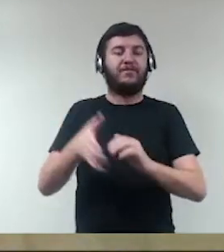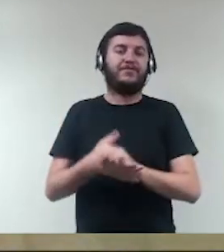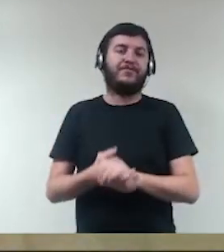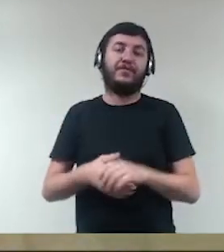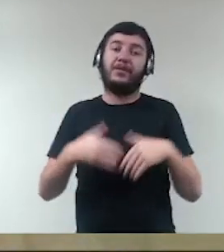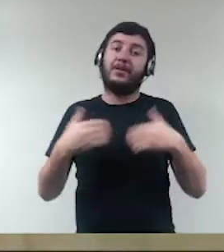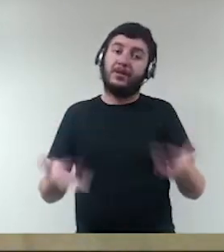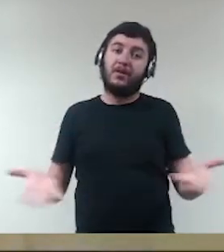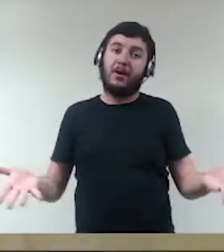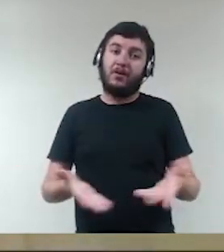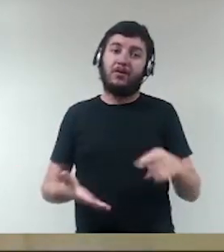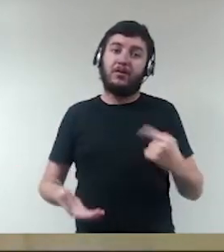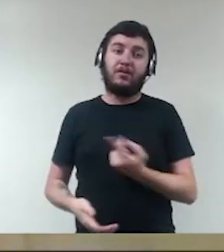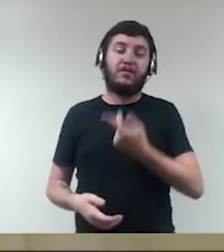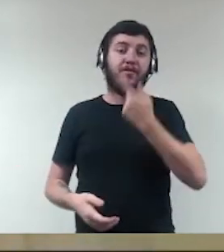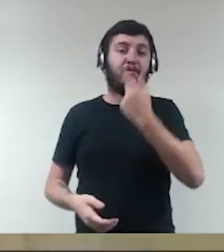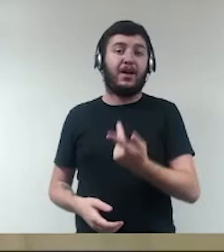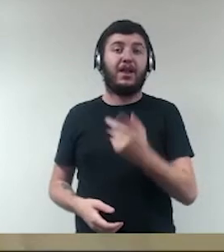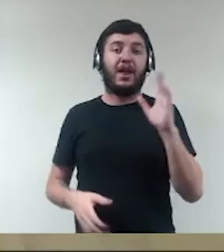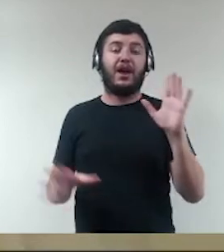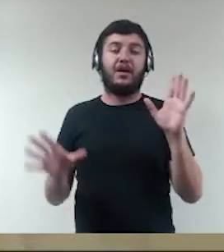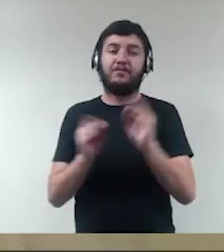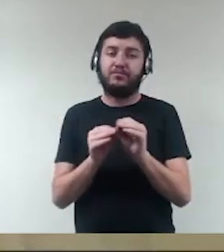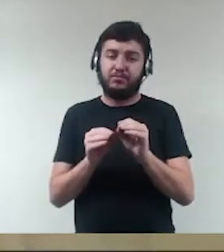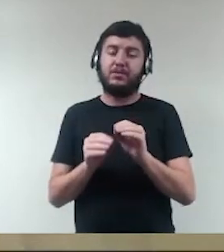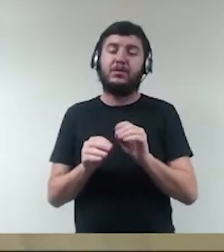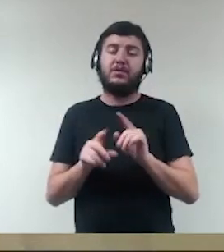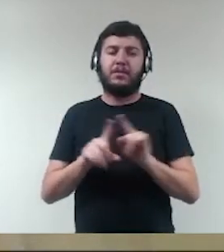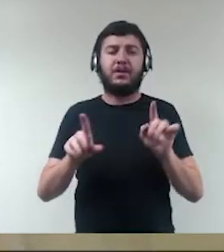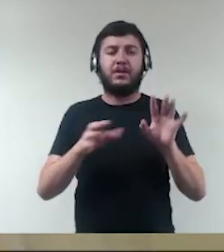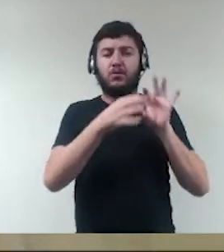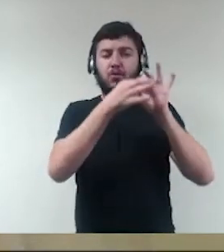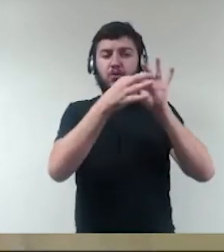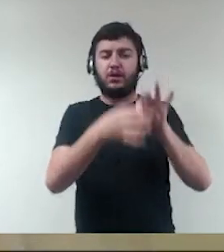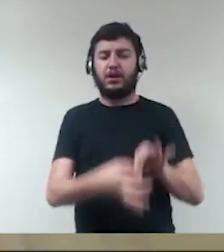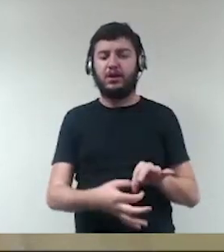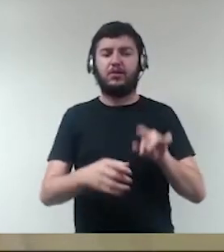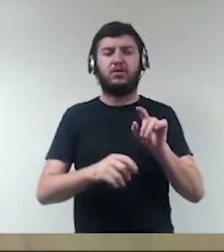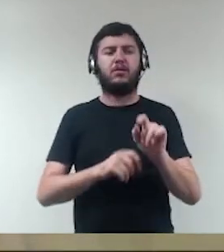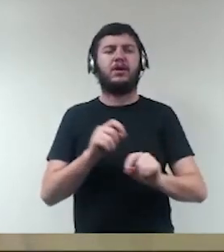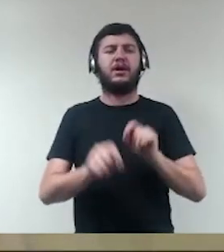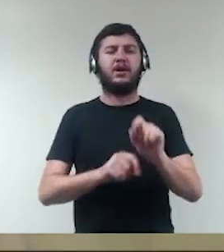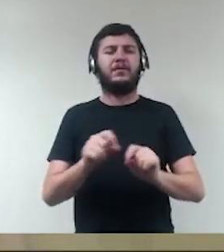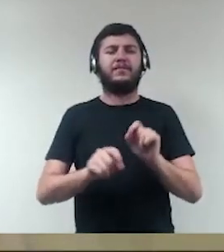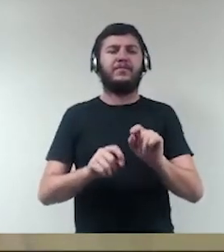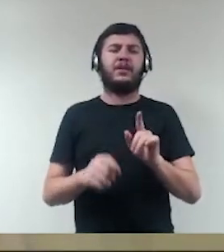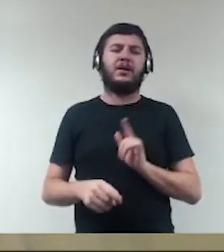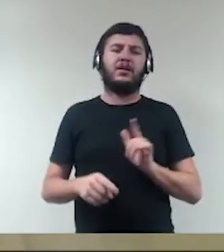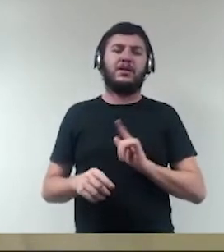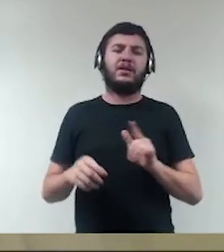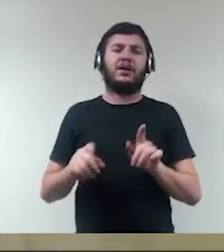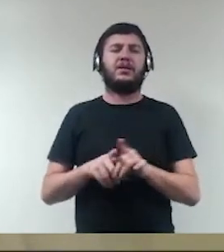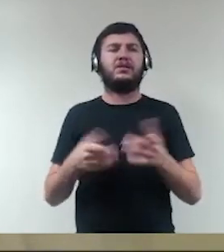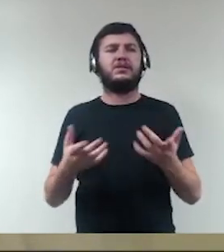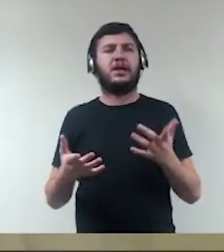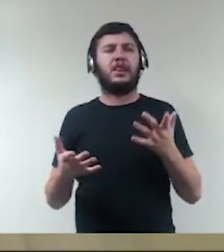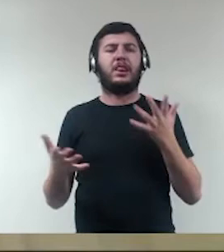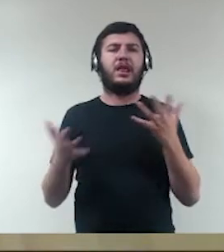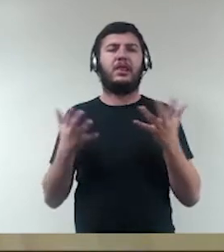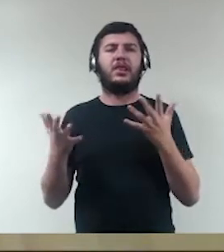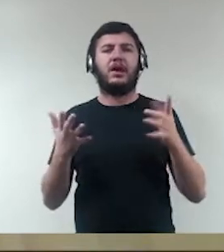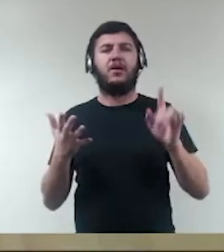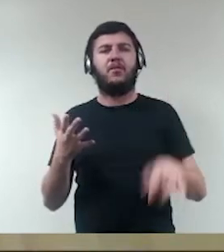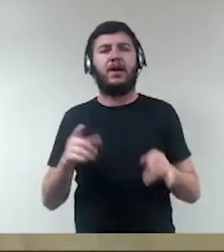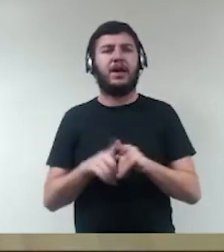vamos falar rapidamente aqui, então, isso nesse contexto aí de uma permanente tensão entre segurança jurídica e